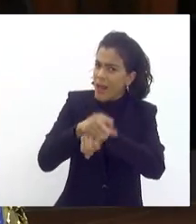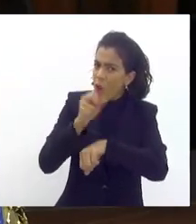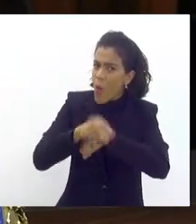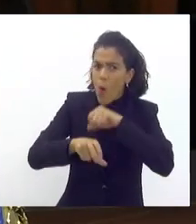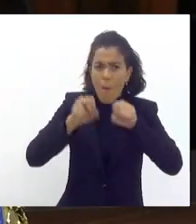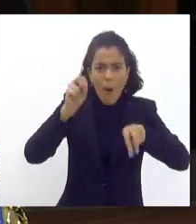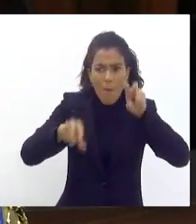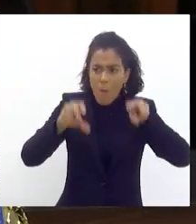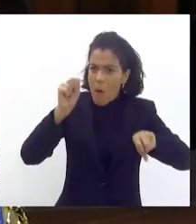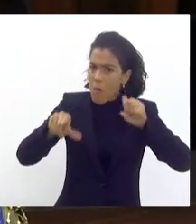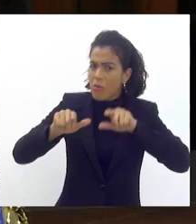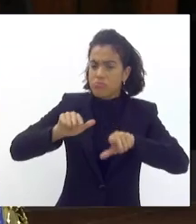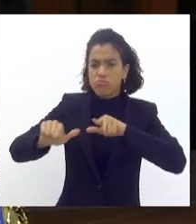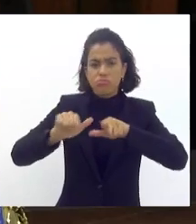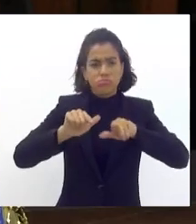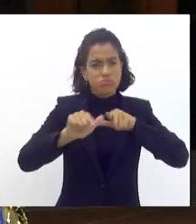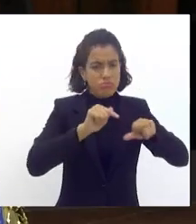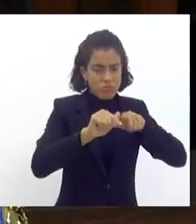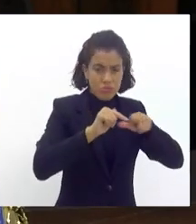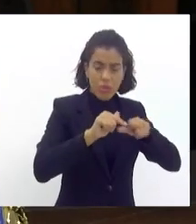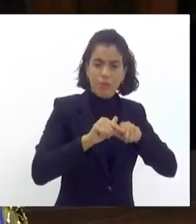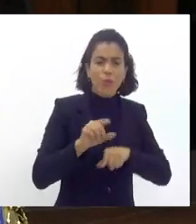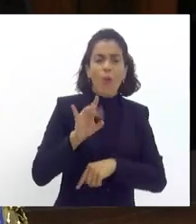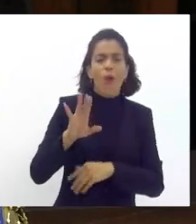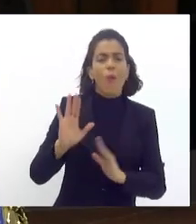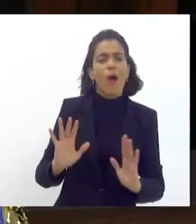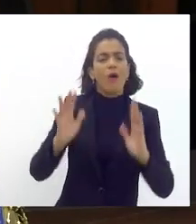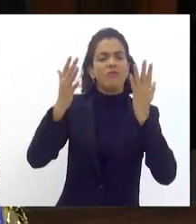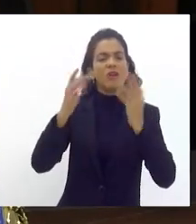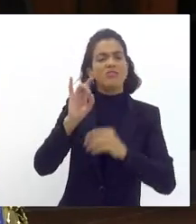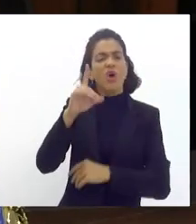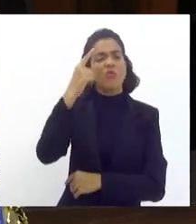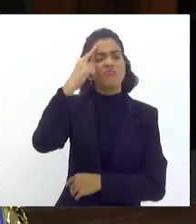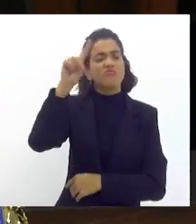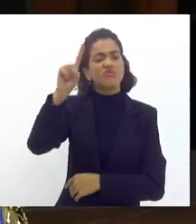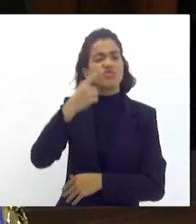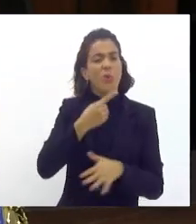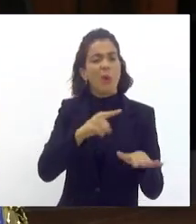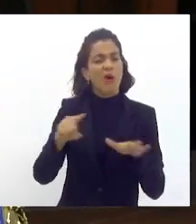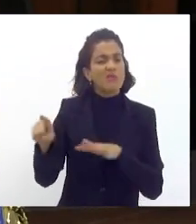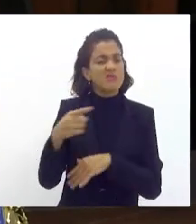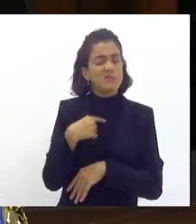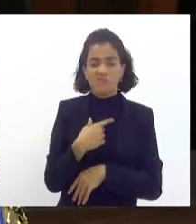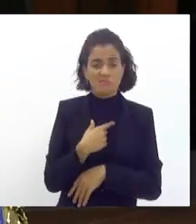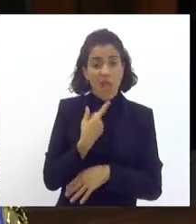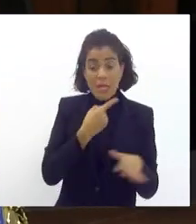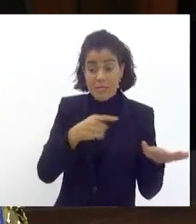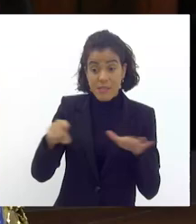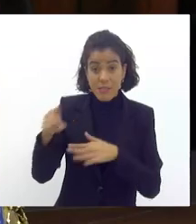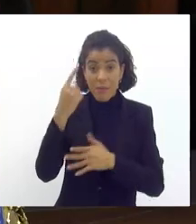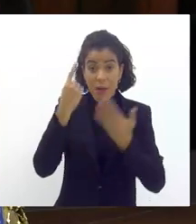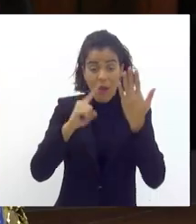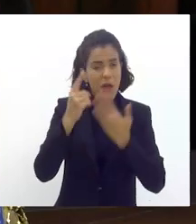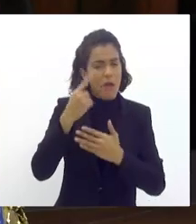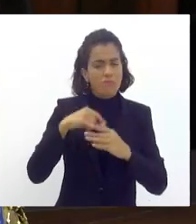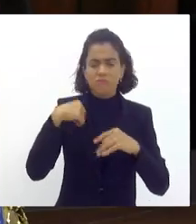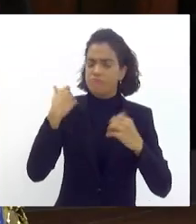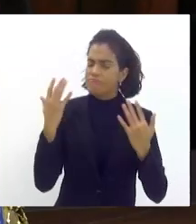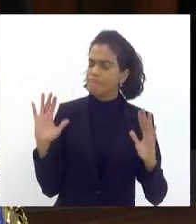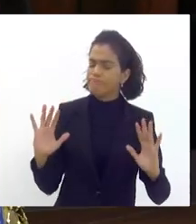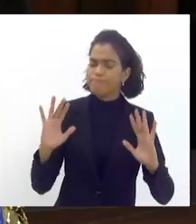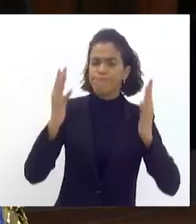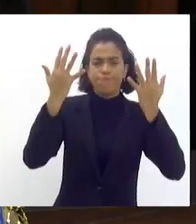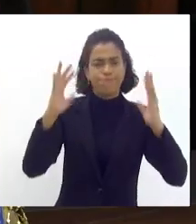carnaval nesse estado não é uma festa que se resume a uma semana a semana do carnaval é uma semana de celebração